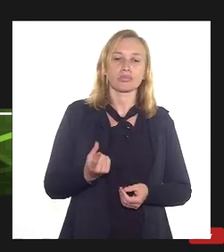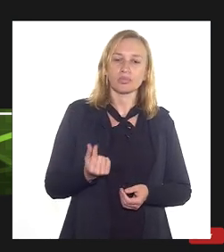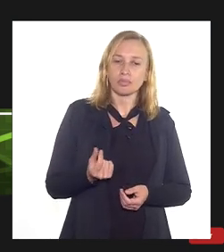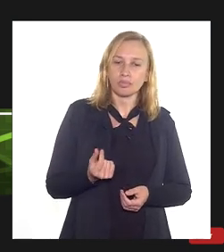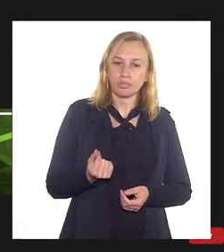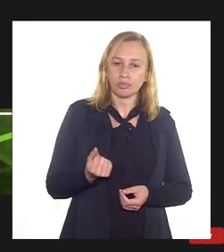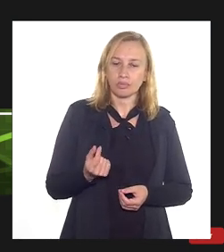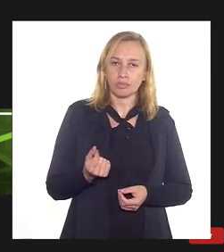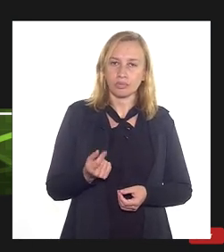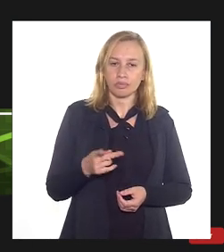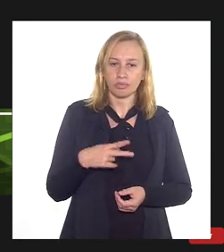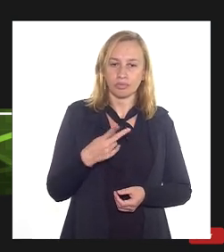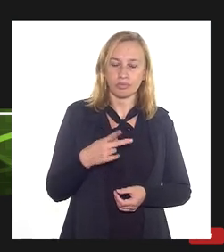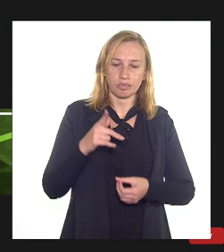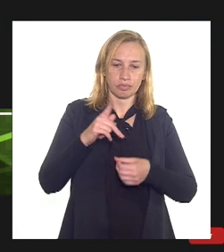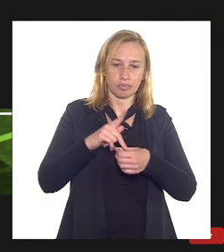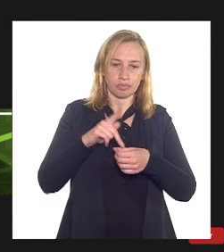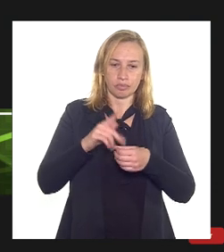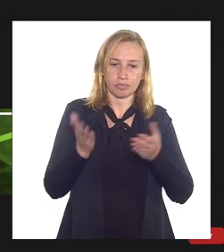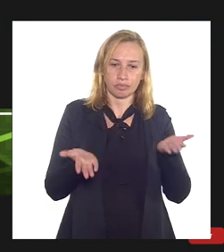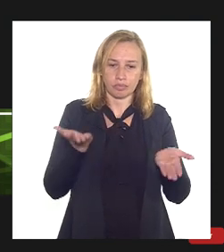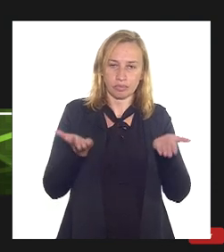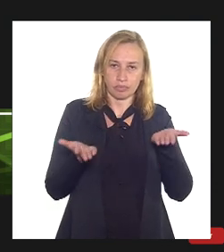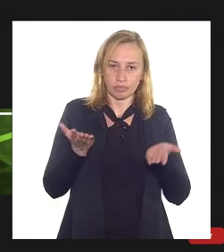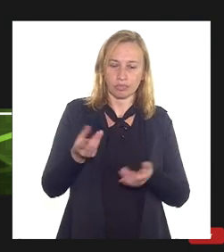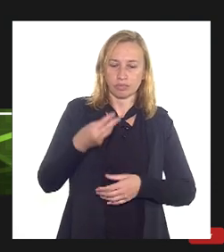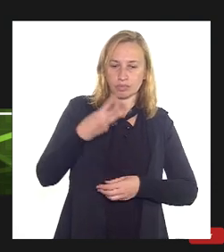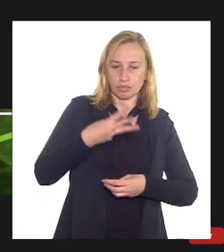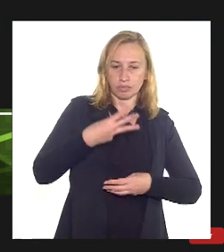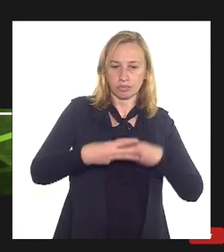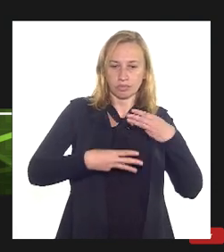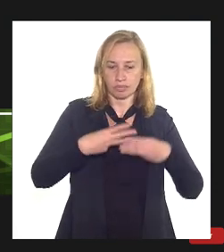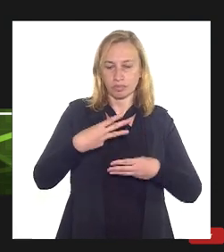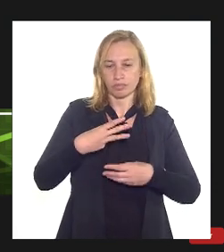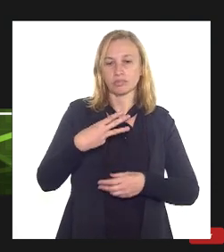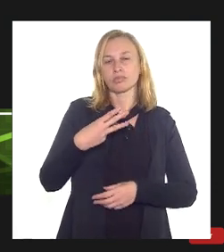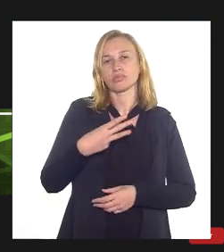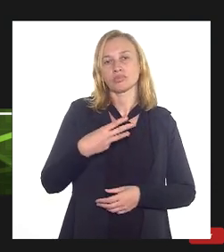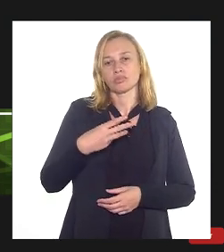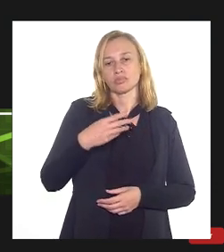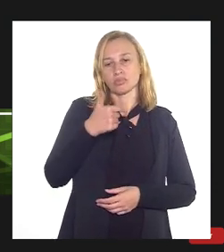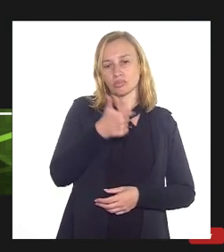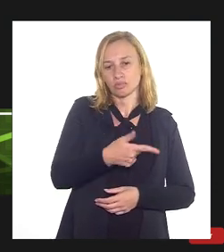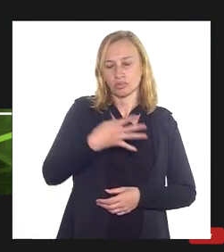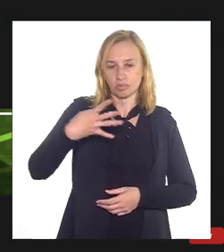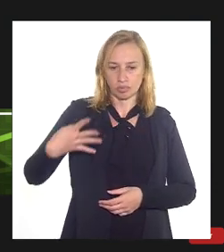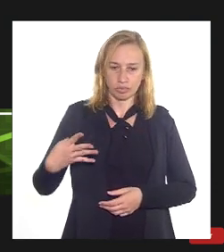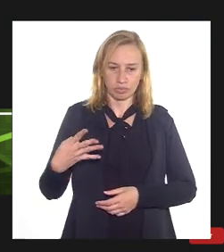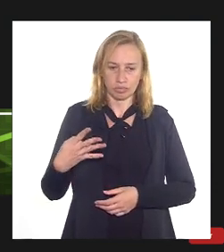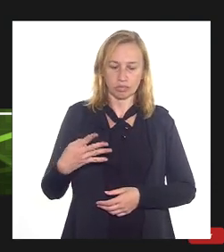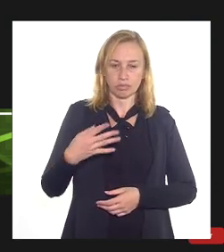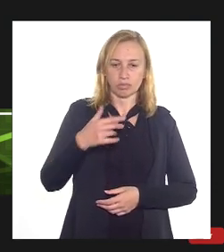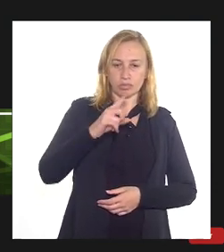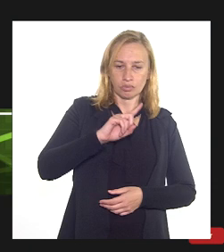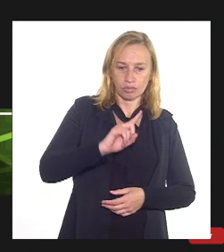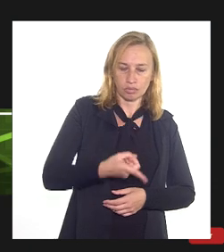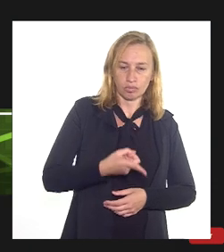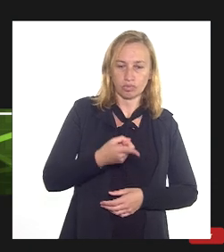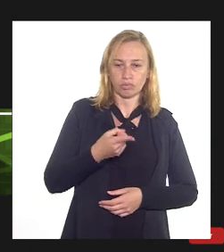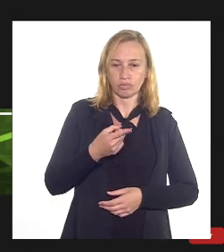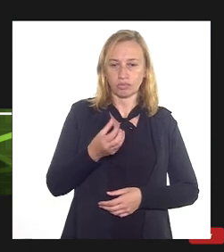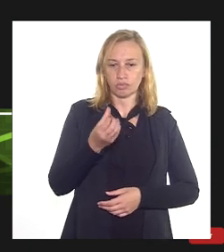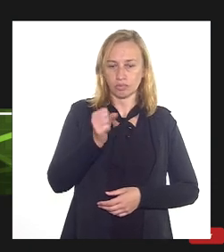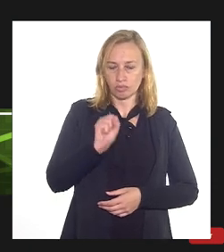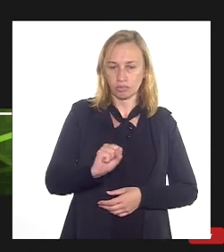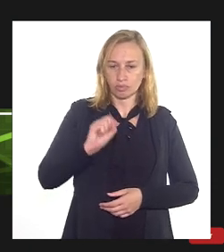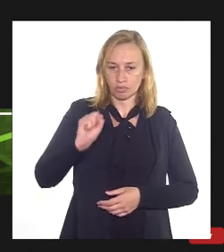Petrobras no seu balanço do terceiro trimestre de 2014 é de 1,88 bilhões para a